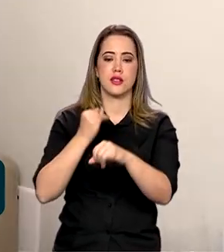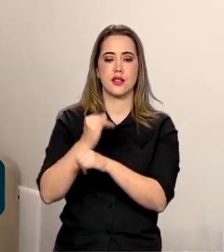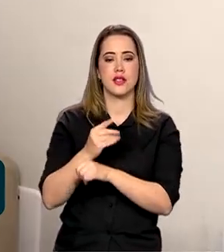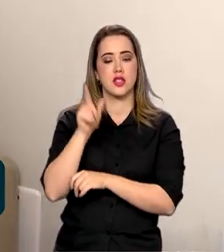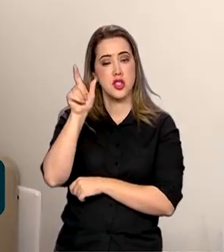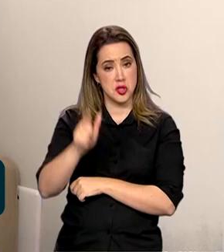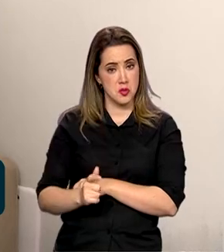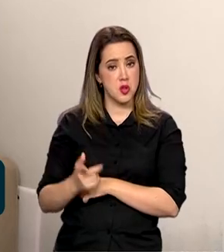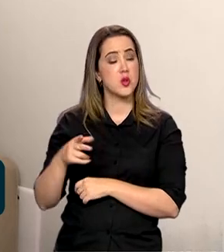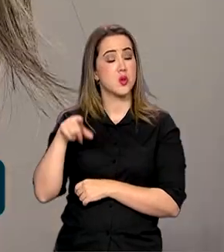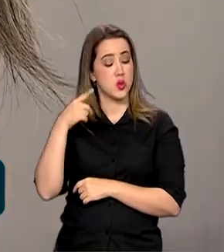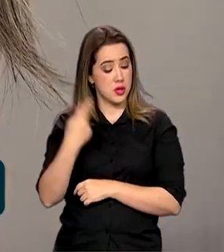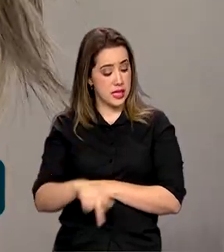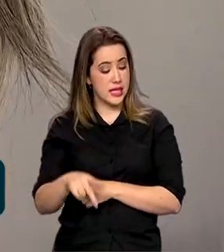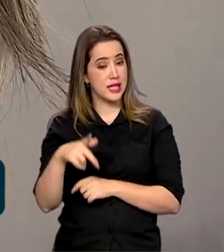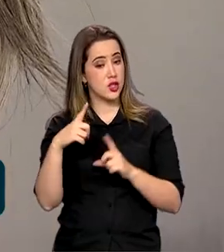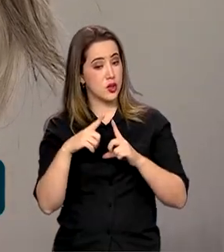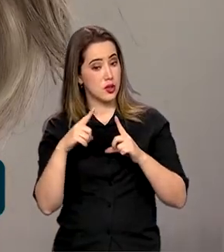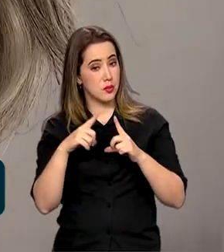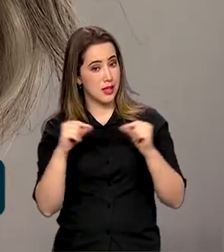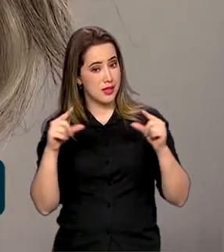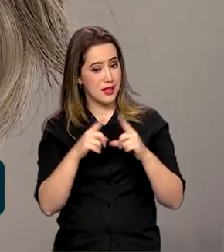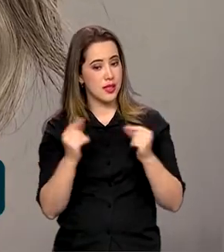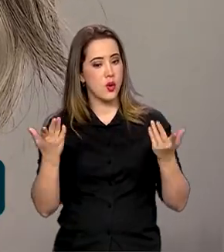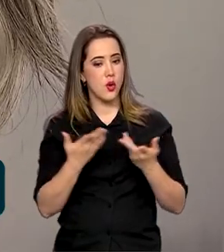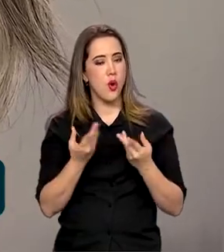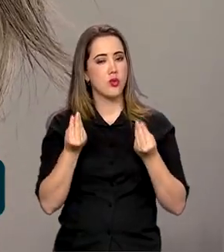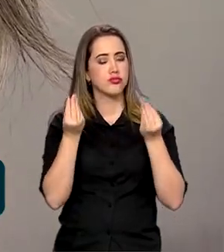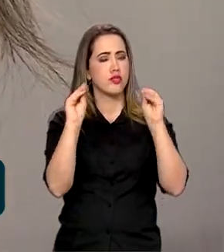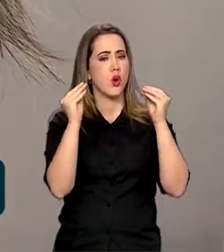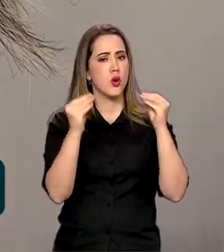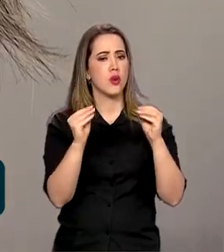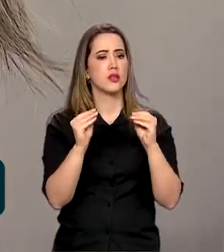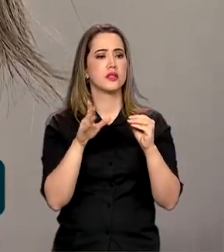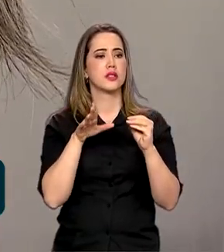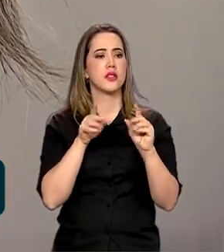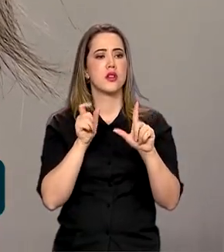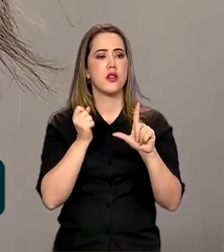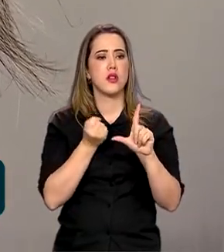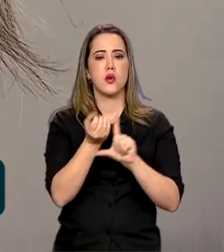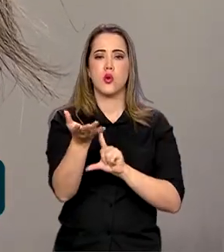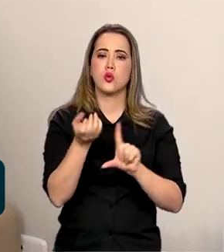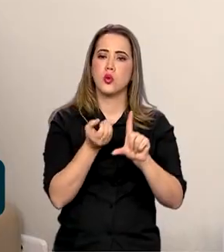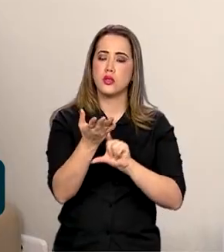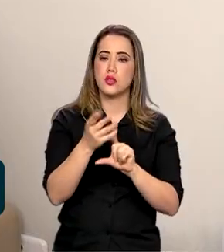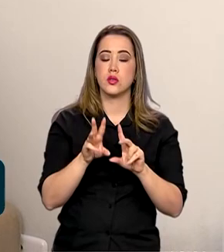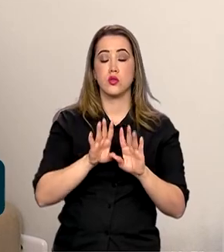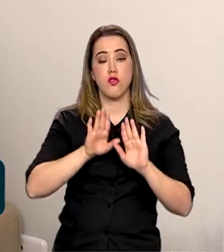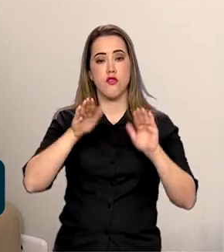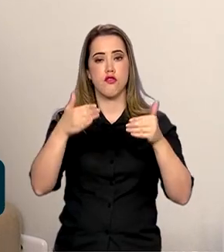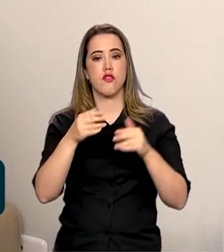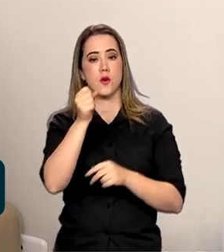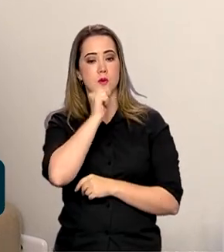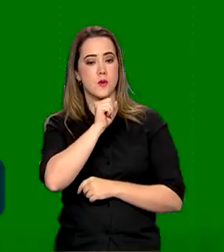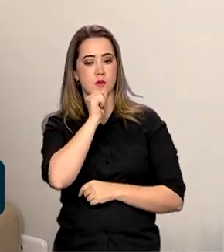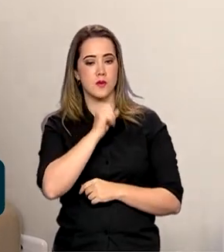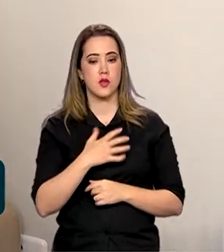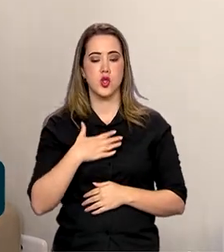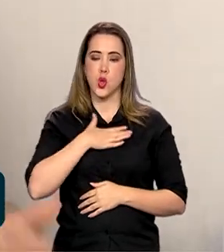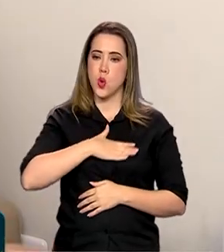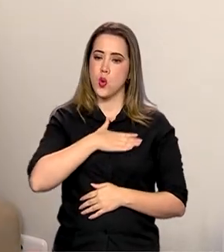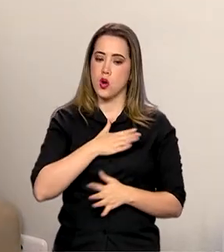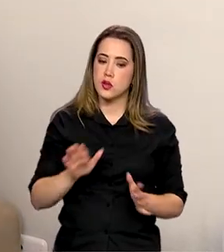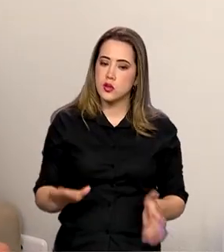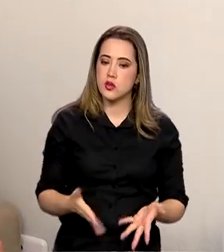blogueiras de Brasília. Hoje, ela produz conteúdos direcionados à terceira idade. Eu gosto de incentivar,